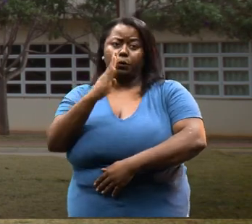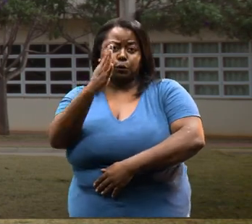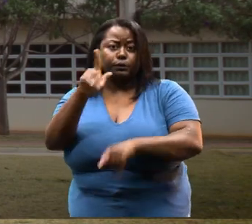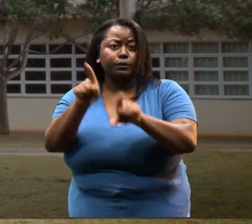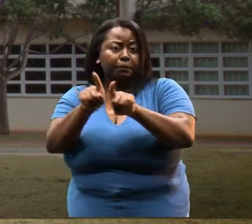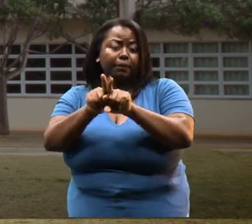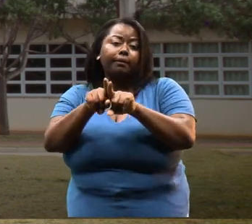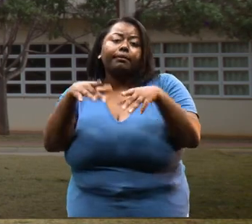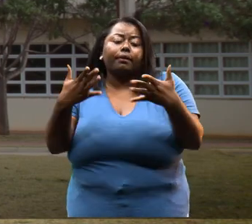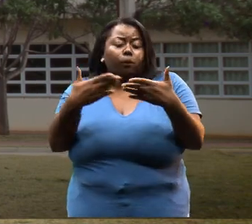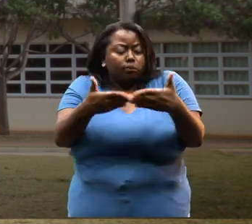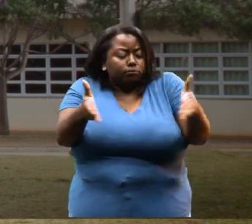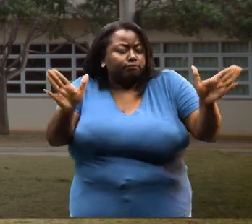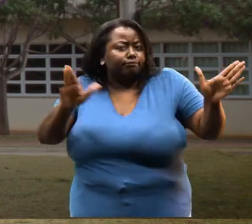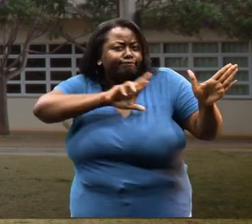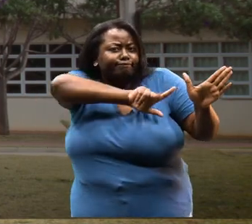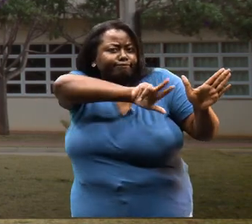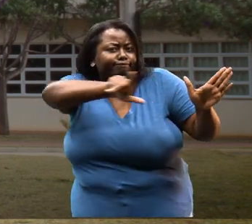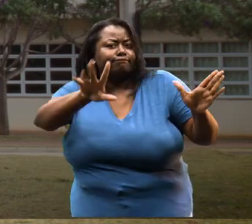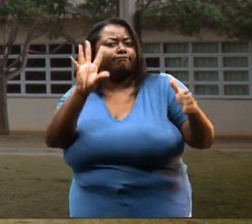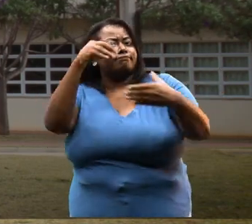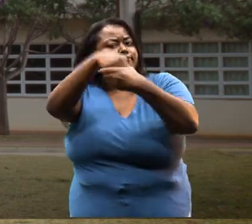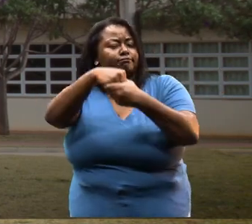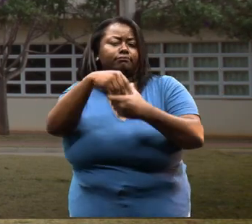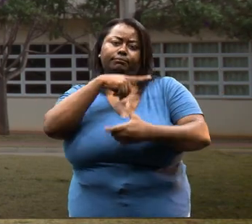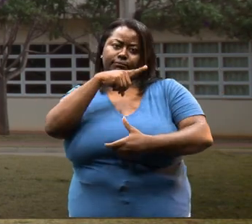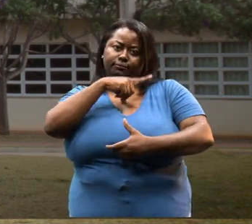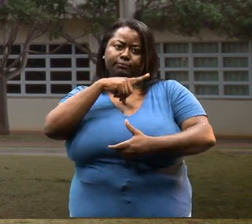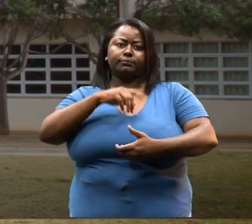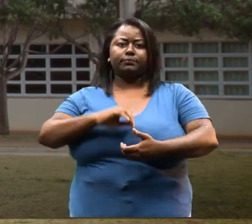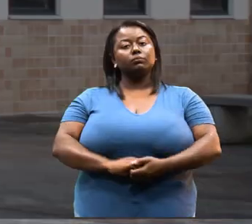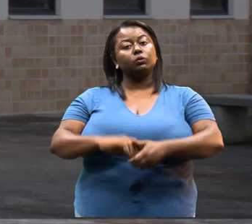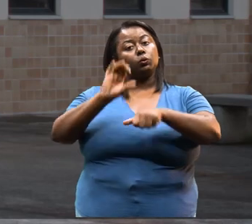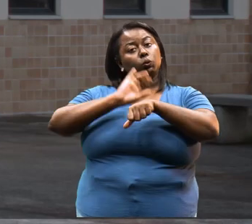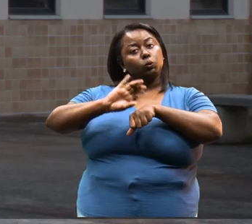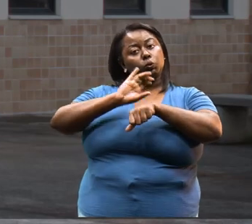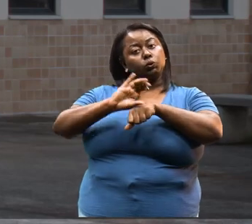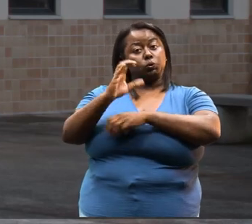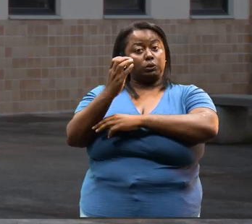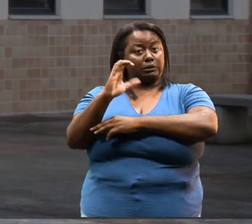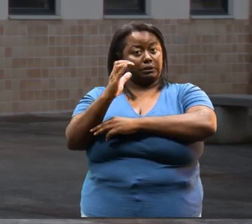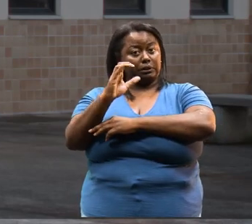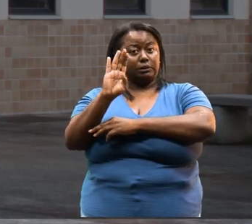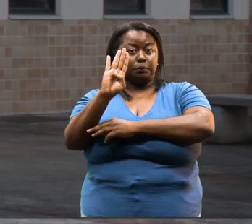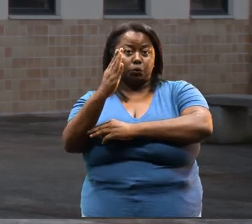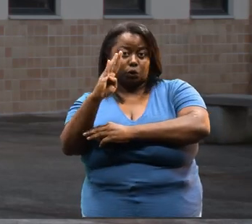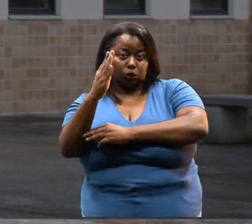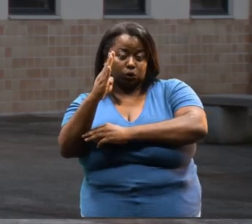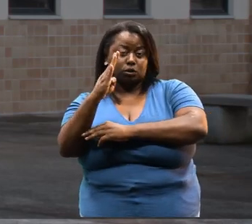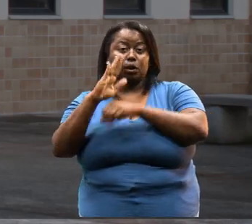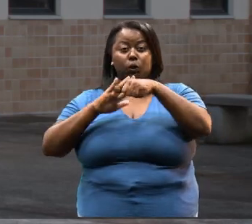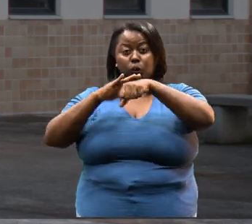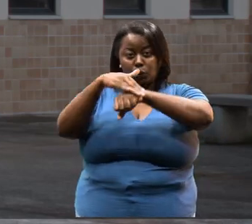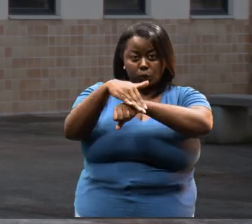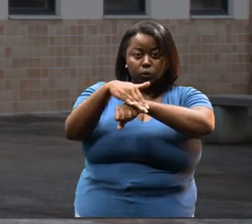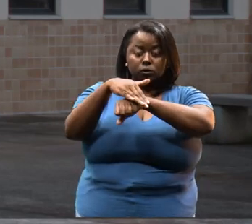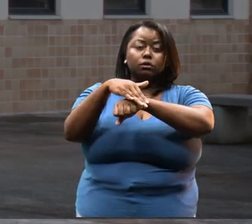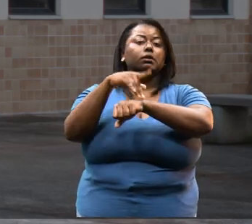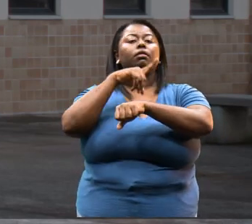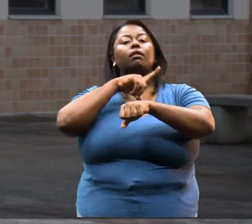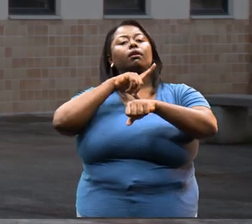Então ela acaba sendo uma área que aborda muita coisa e fala sobre muita coisa também. E o curso de ciências biológicas